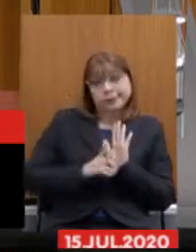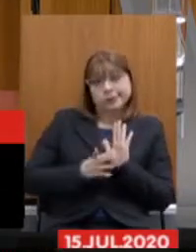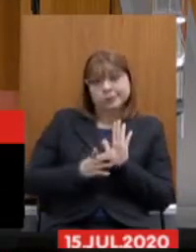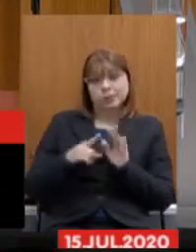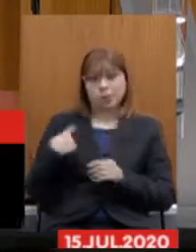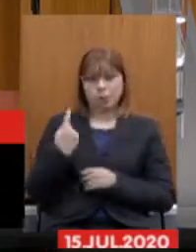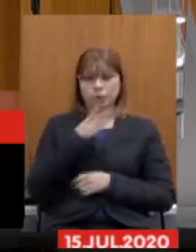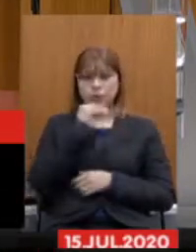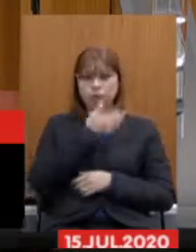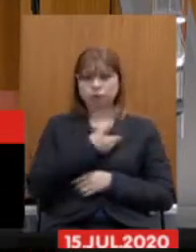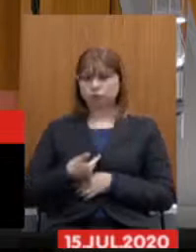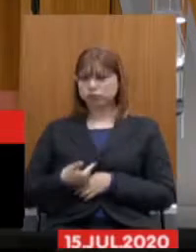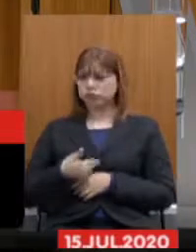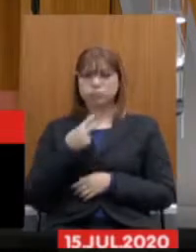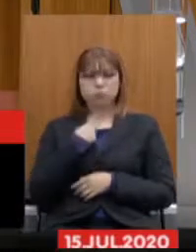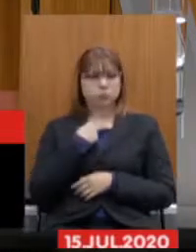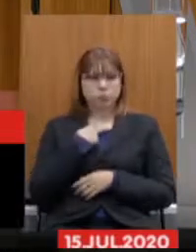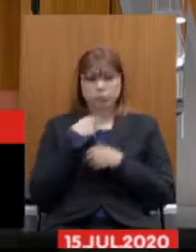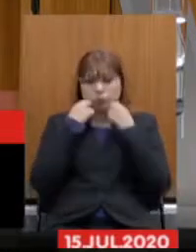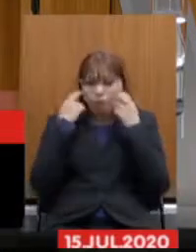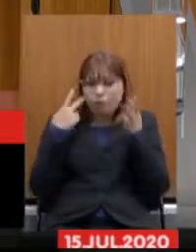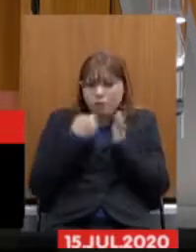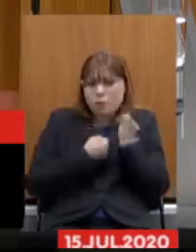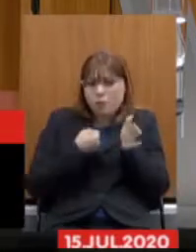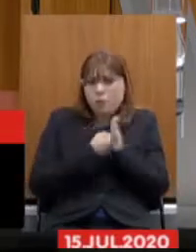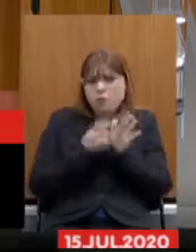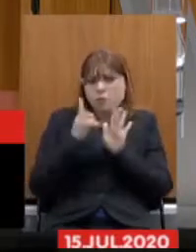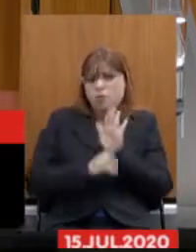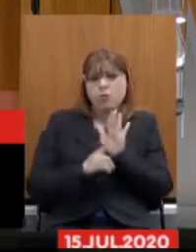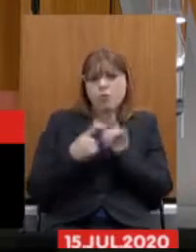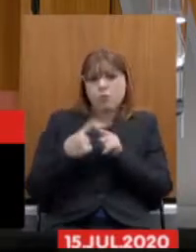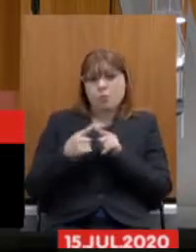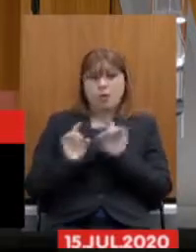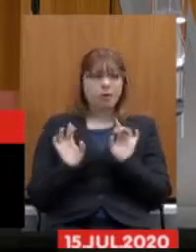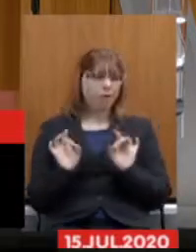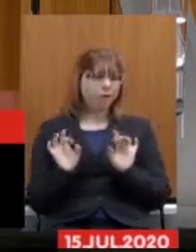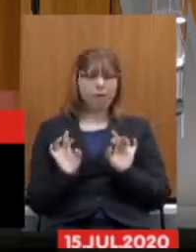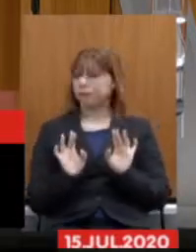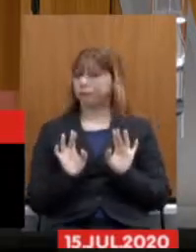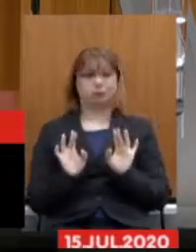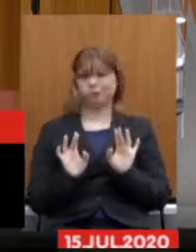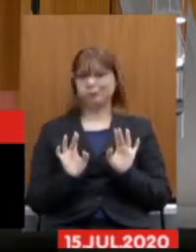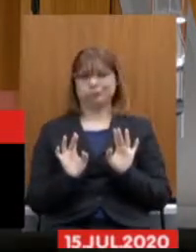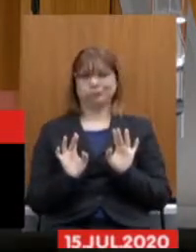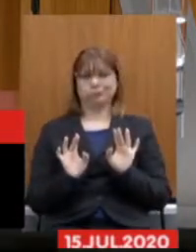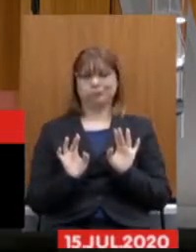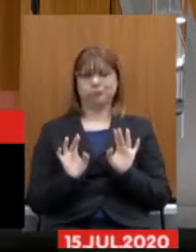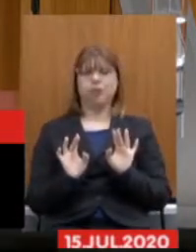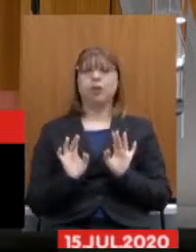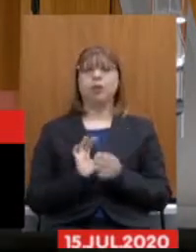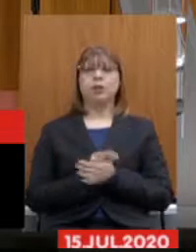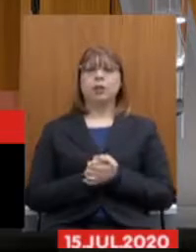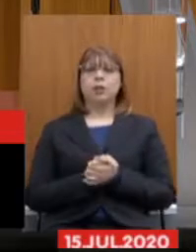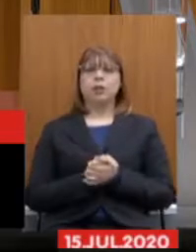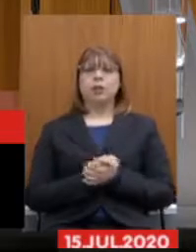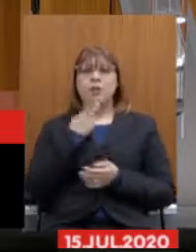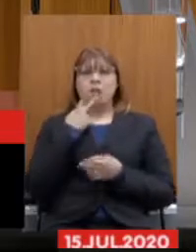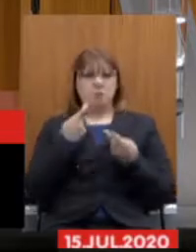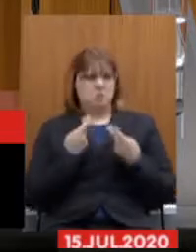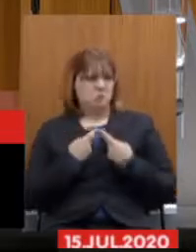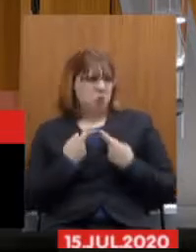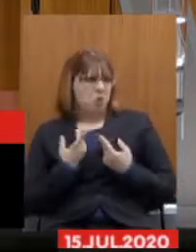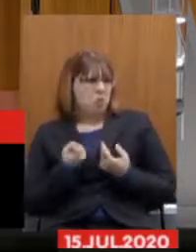que ter vergonha de lutar por seus direitos porque não é privilégio quando ele fala que é ofensivo